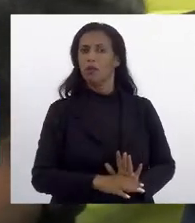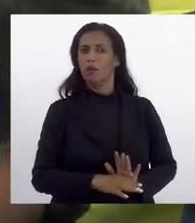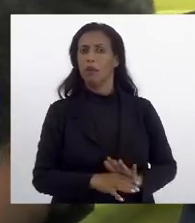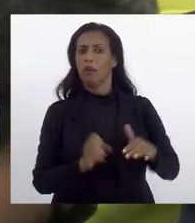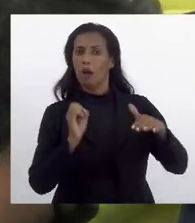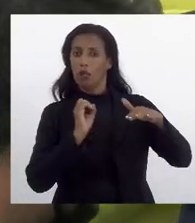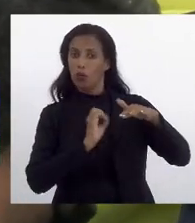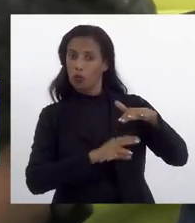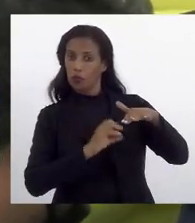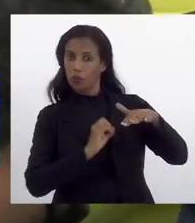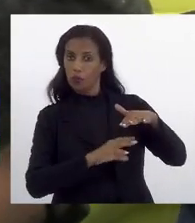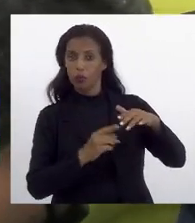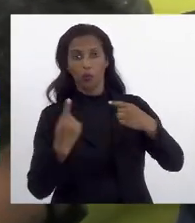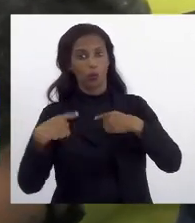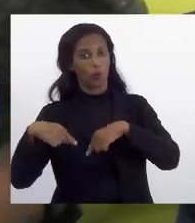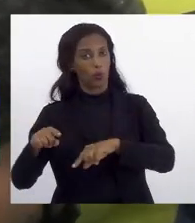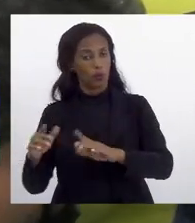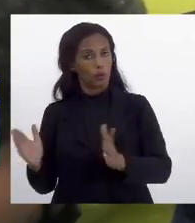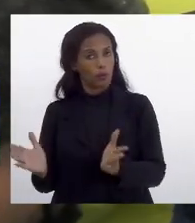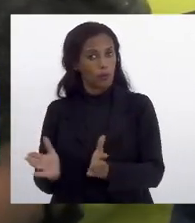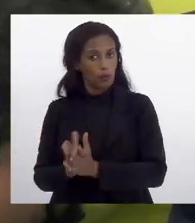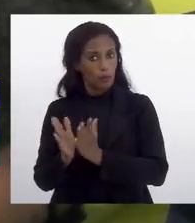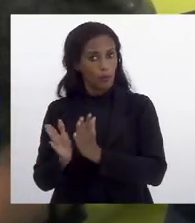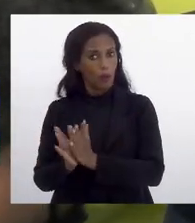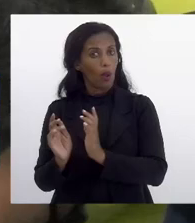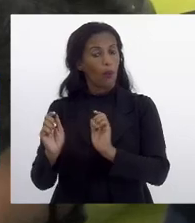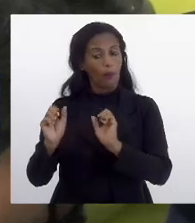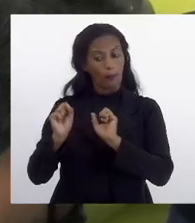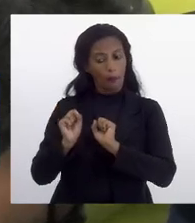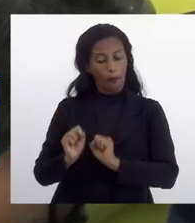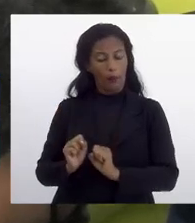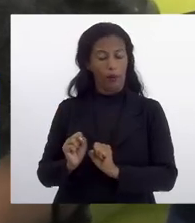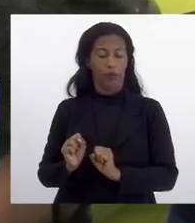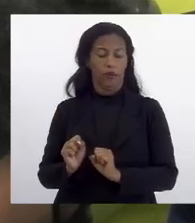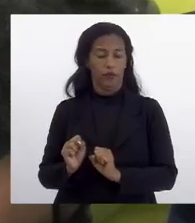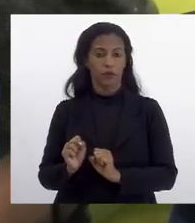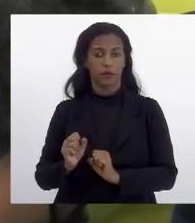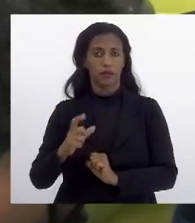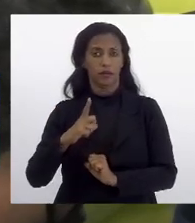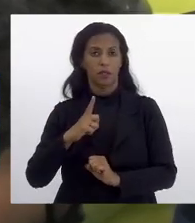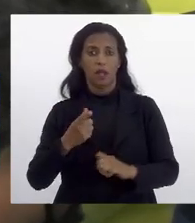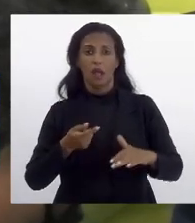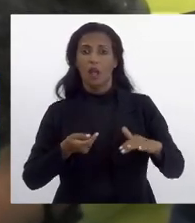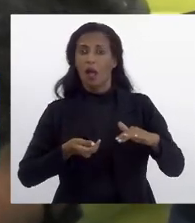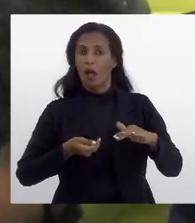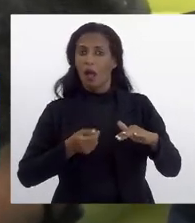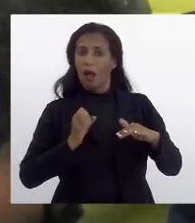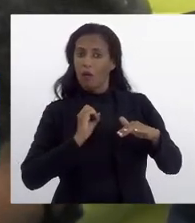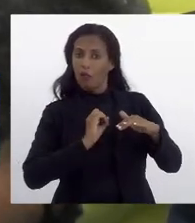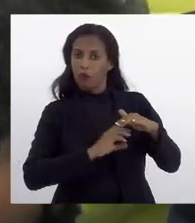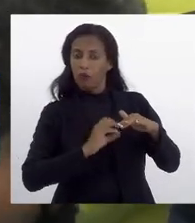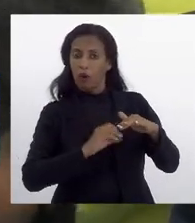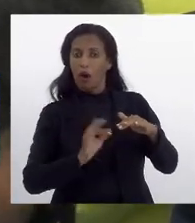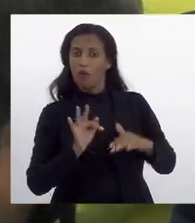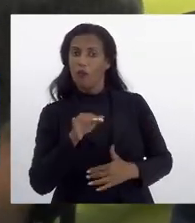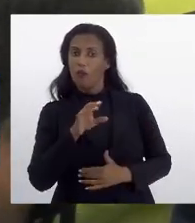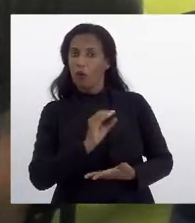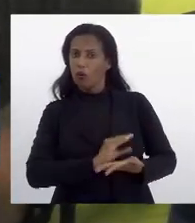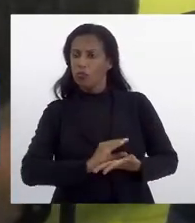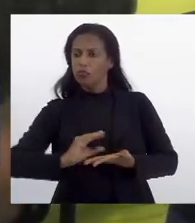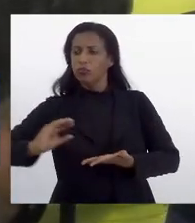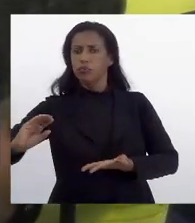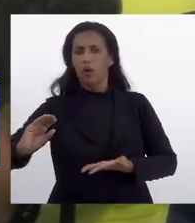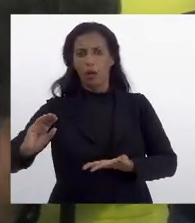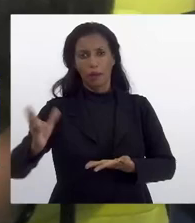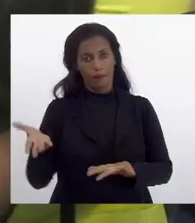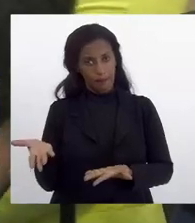Fundo Estadual de Combate à Pobreza pode ser a fonte de custeio para isso, porque